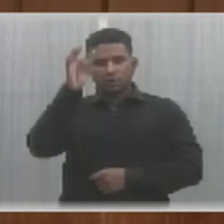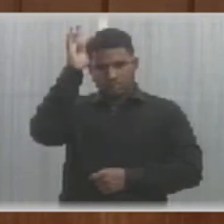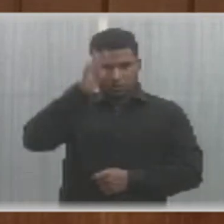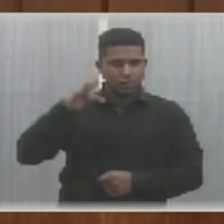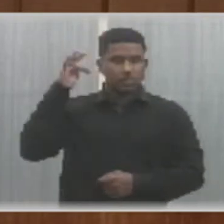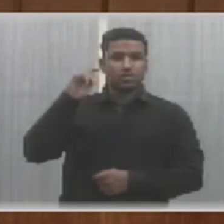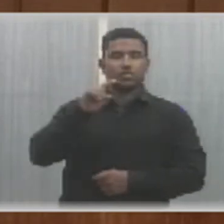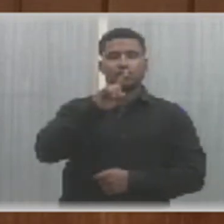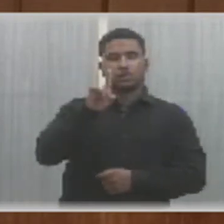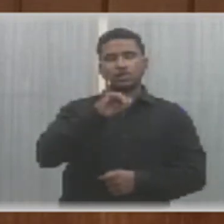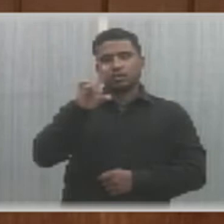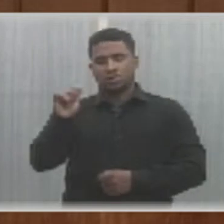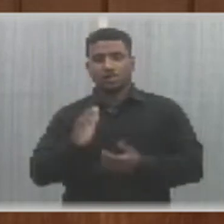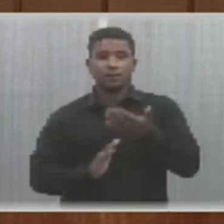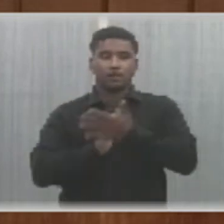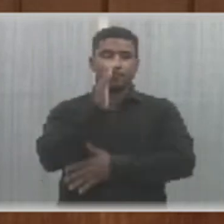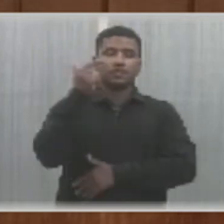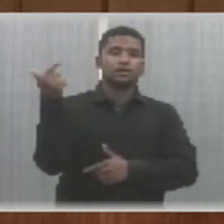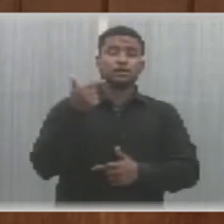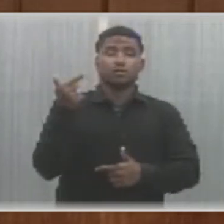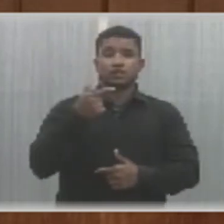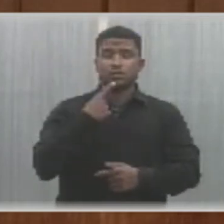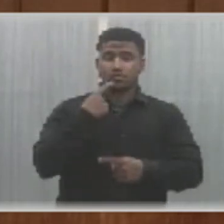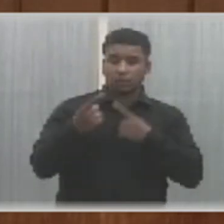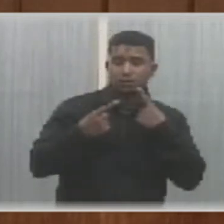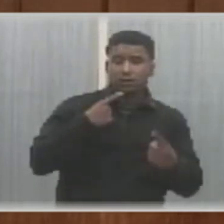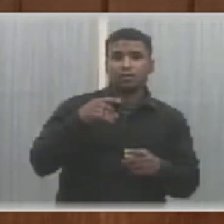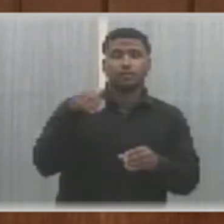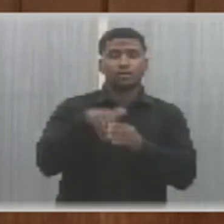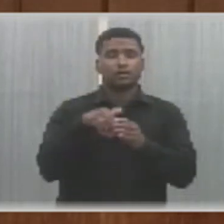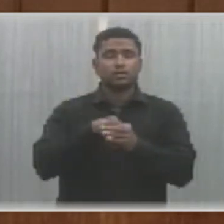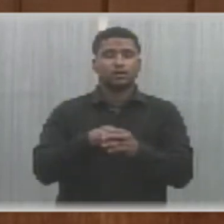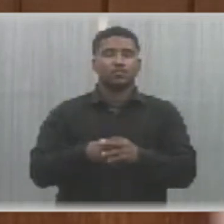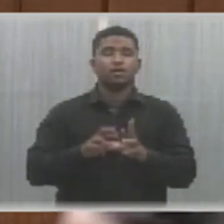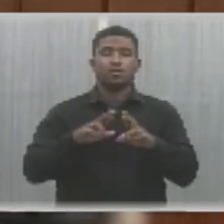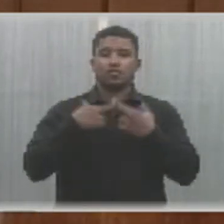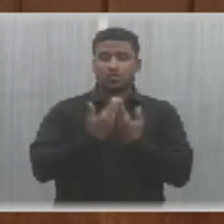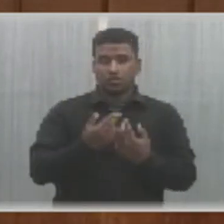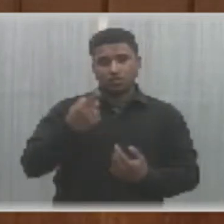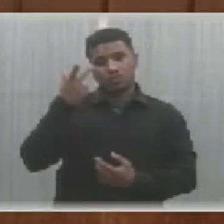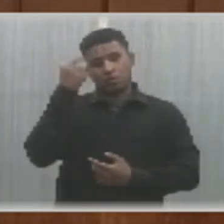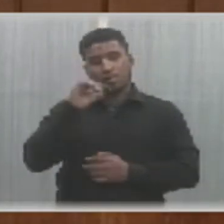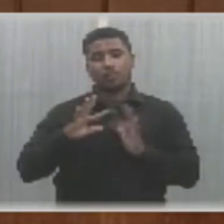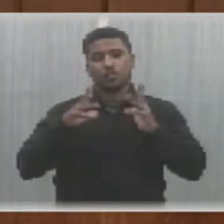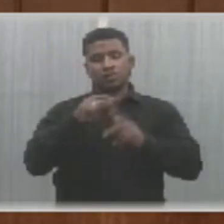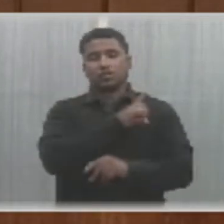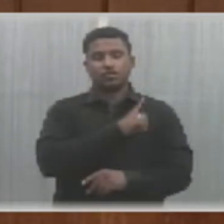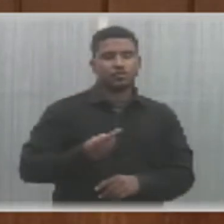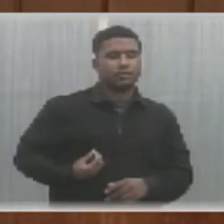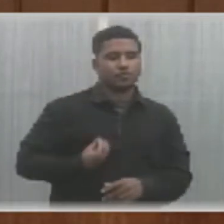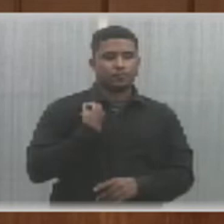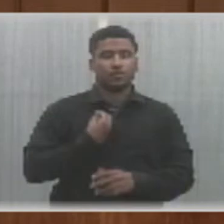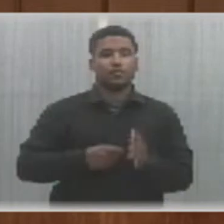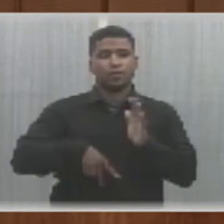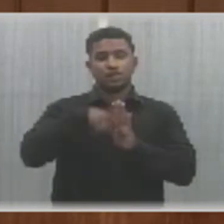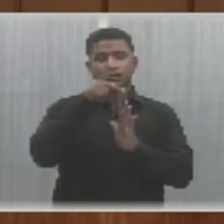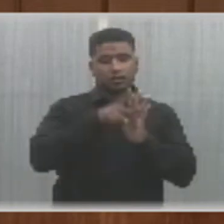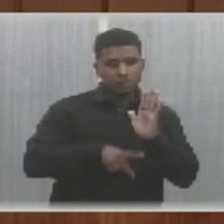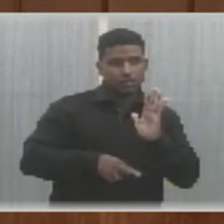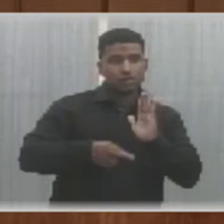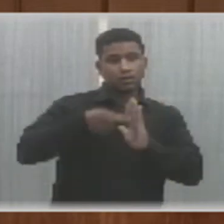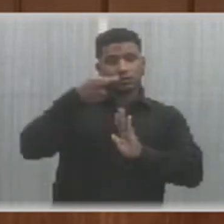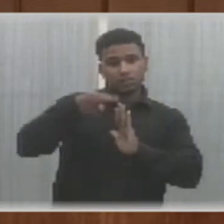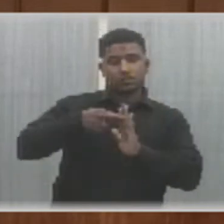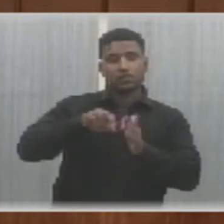Wilson Brandão e Ziza Cavalho, aprovada em segunda discussão em votação em regime normal pela unanimidade dos presentes o projeto de resolução